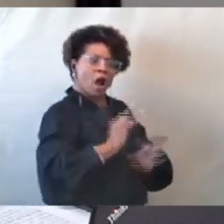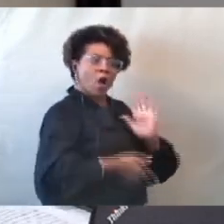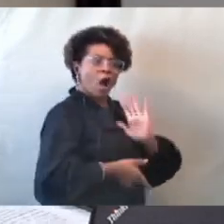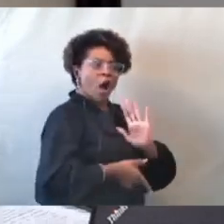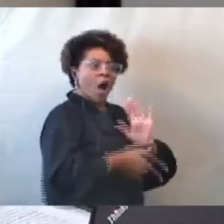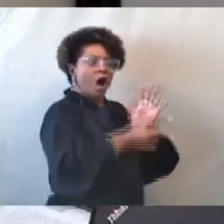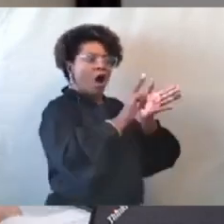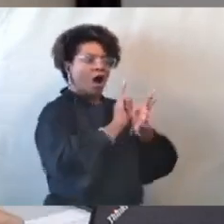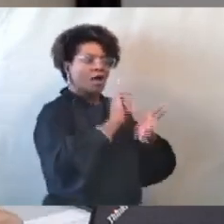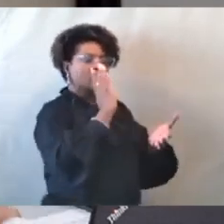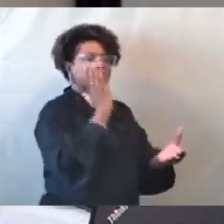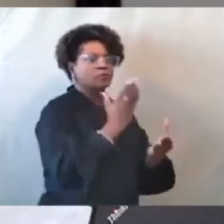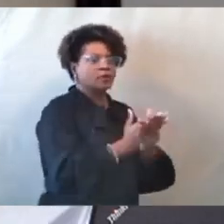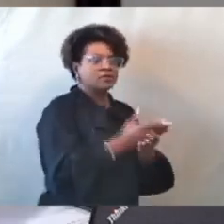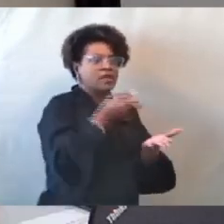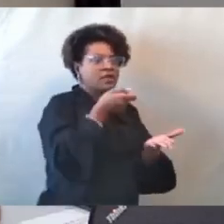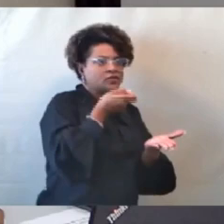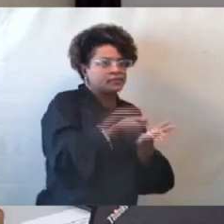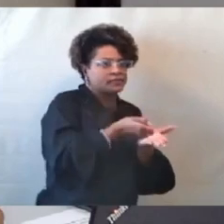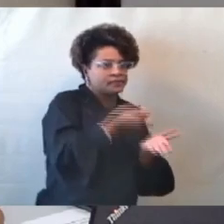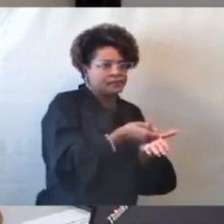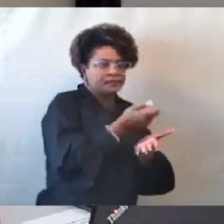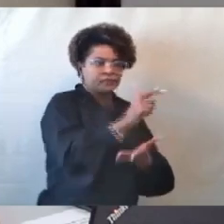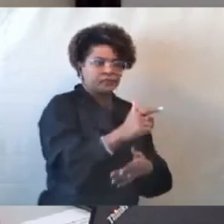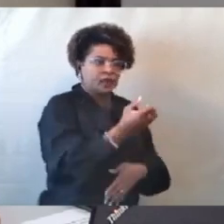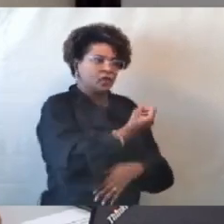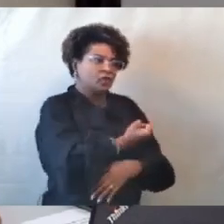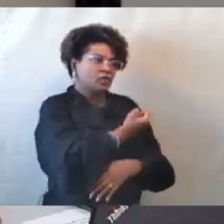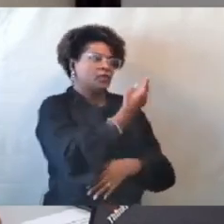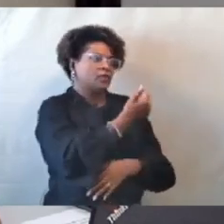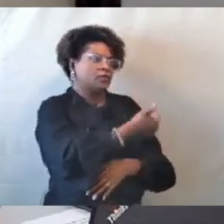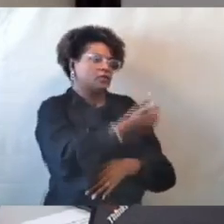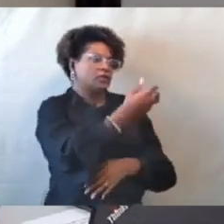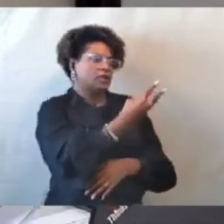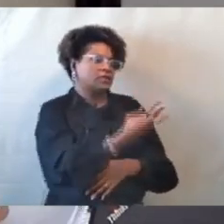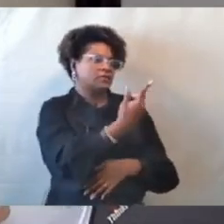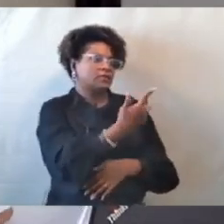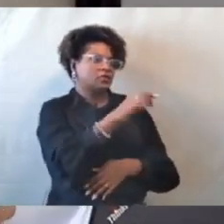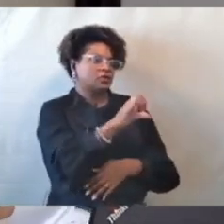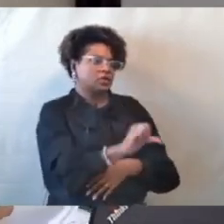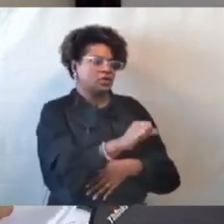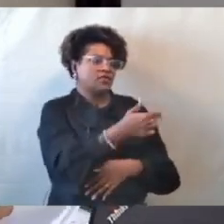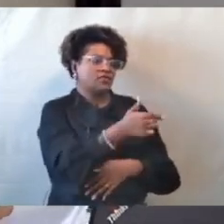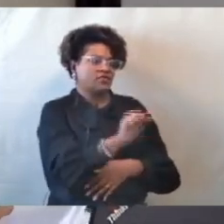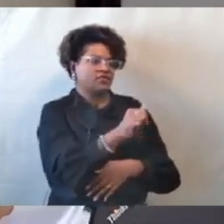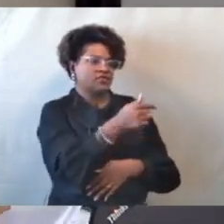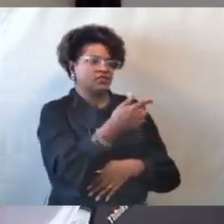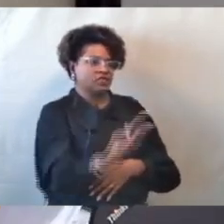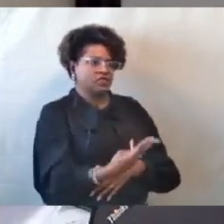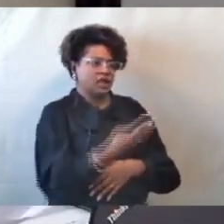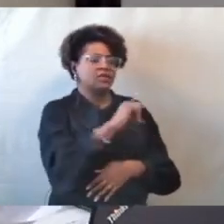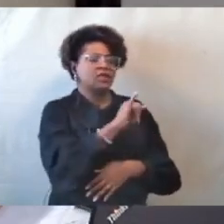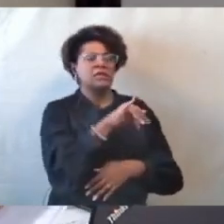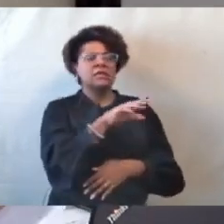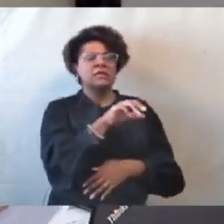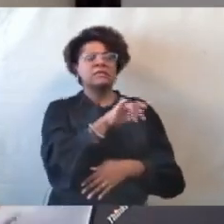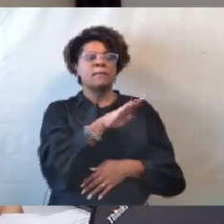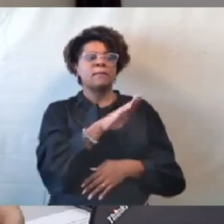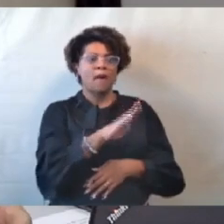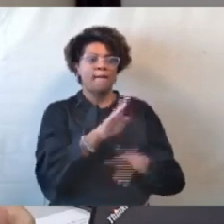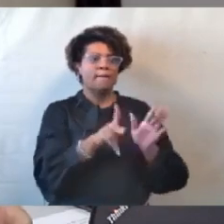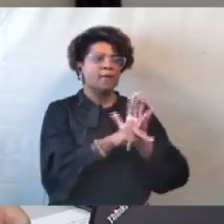inexigibilidade de licitação número 13.019 de 2023 da ESMOB? Se sim, quais recomendações foram